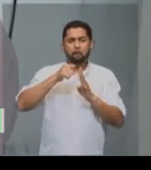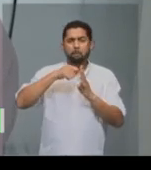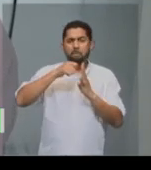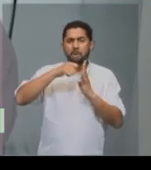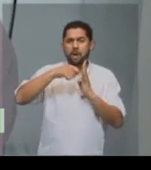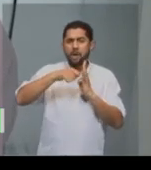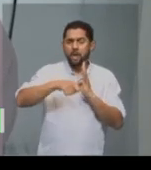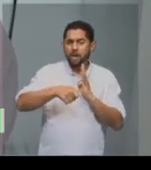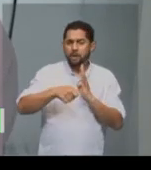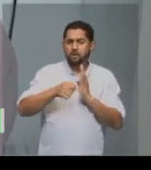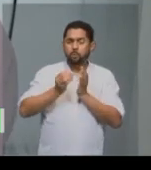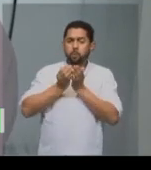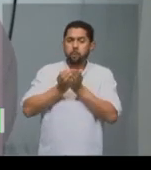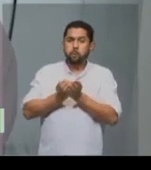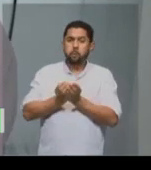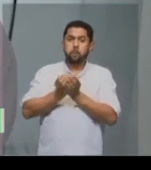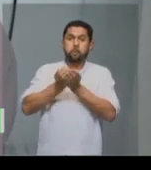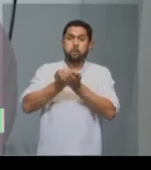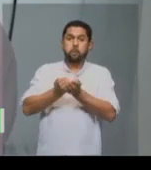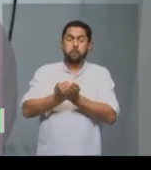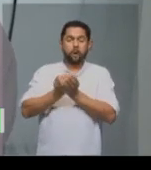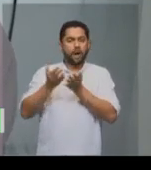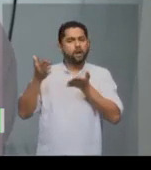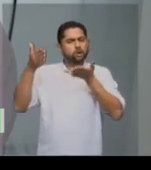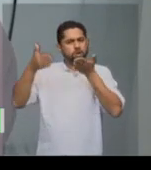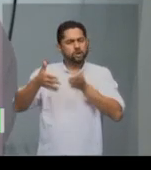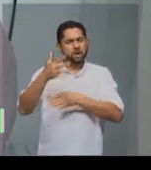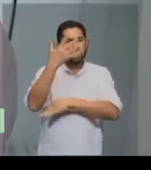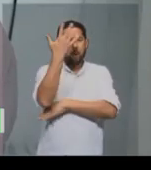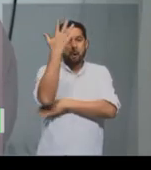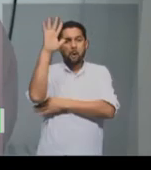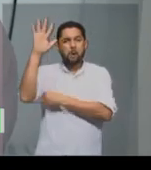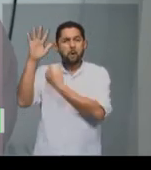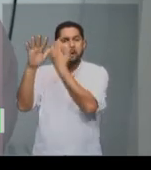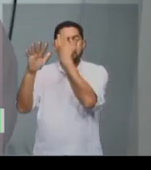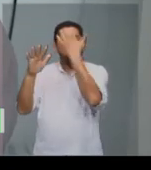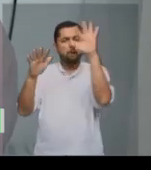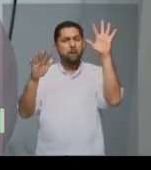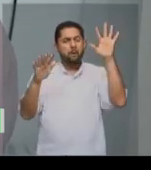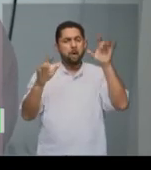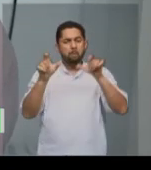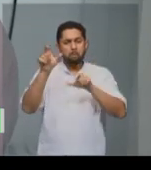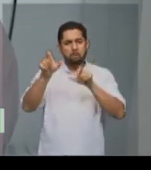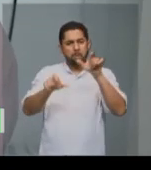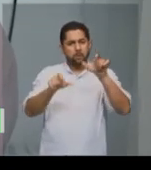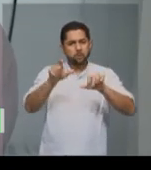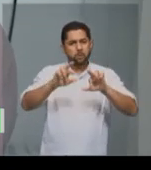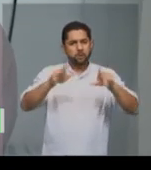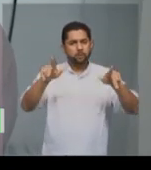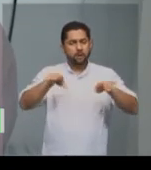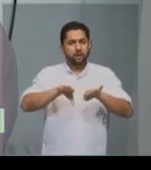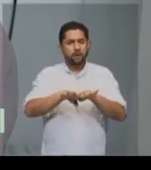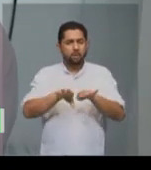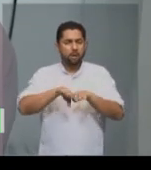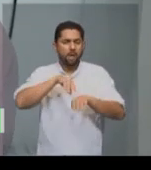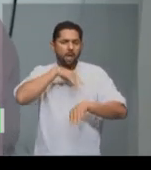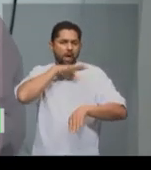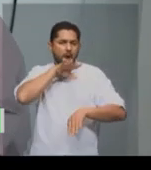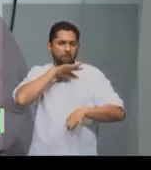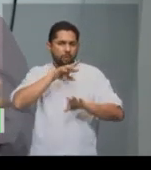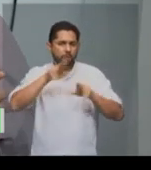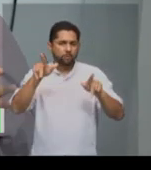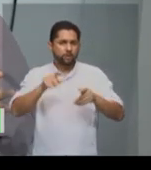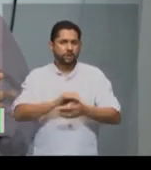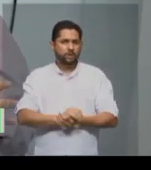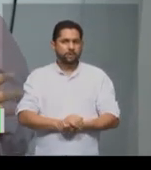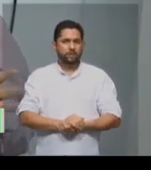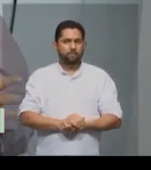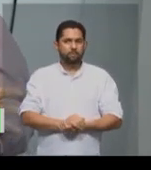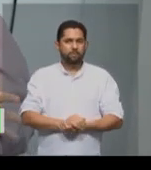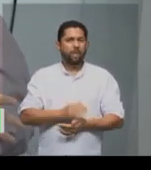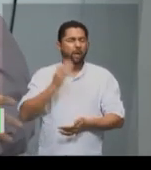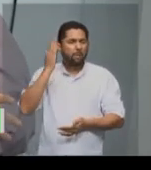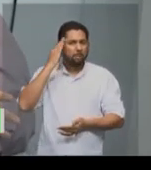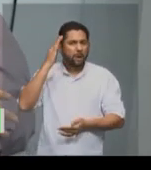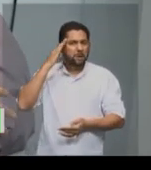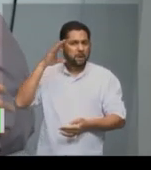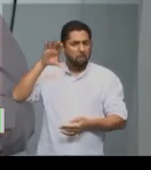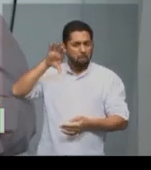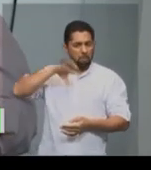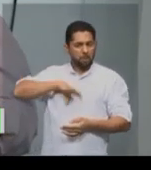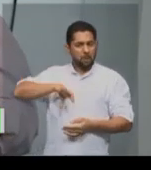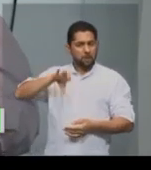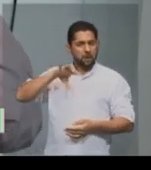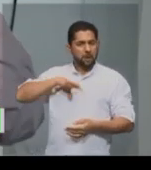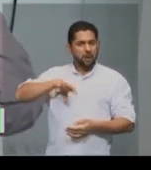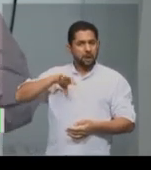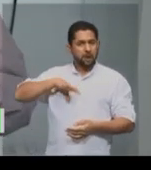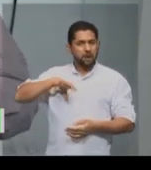terra onde tem uma floresta diferente, onde tem pessoas diferentes, animais diferentes. Eu fico imaginando a cabeça de um português